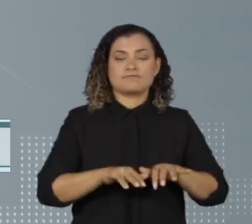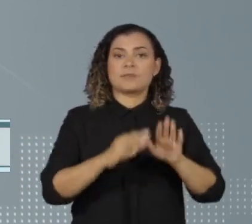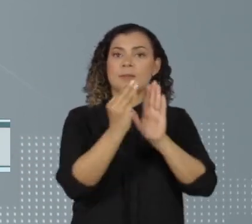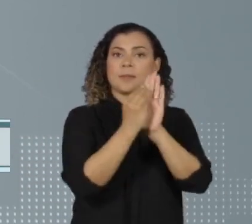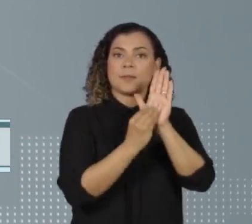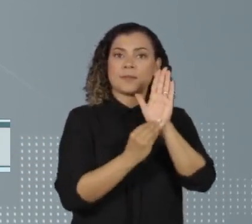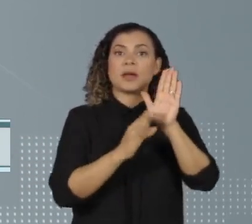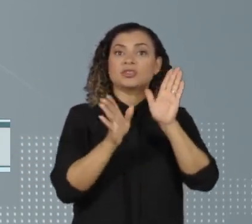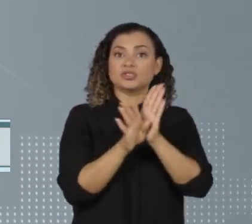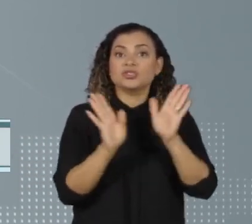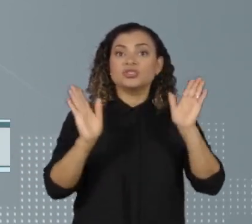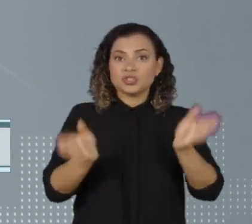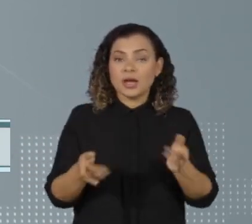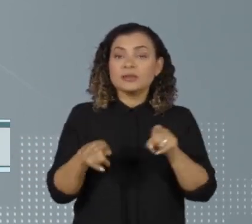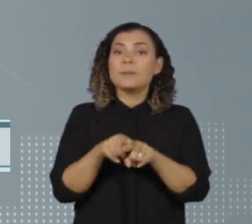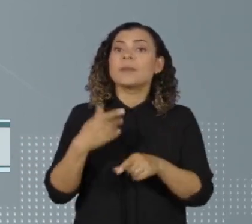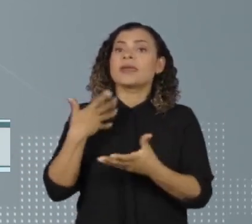optar por receber através do PIX.